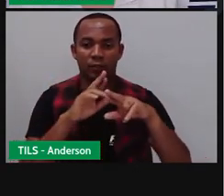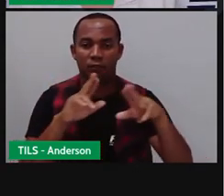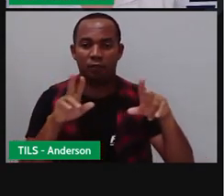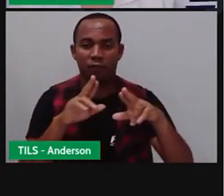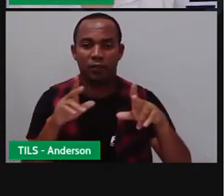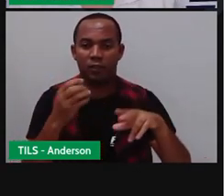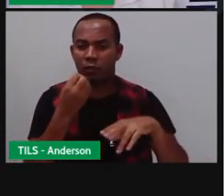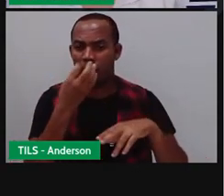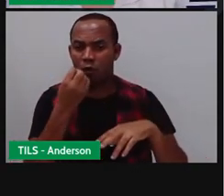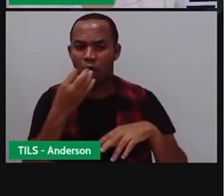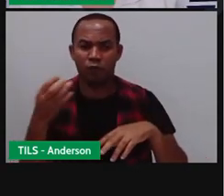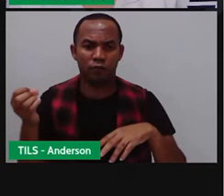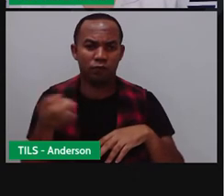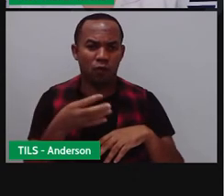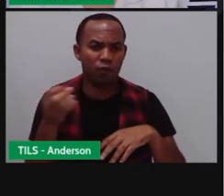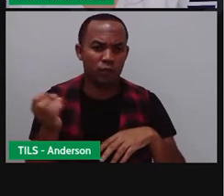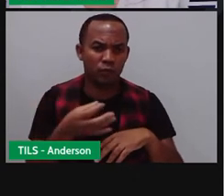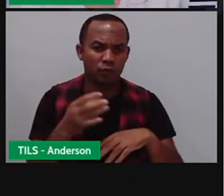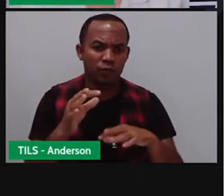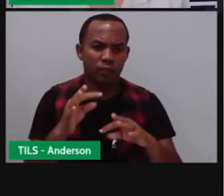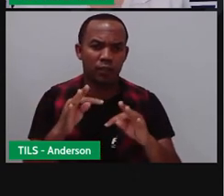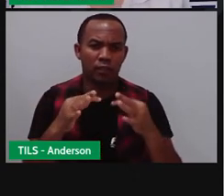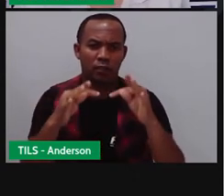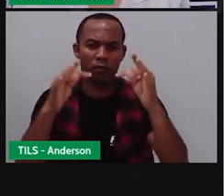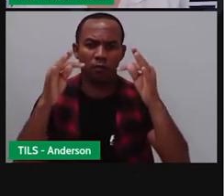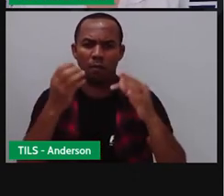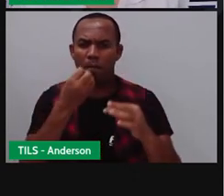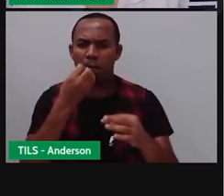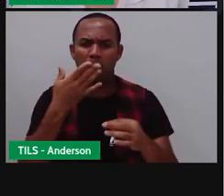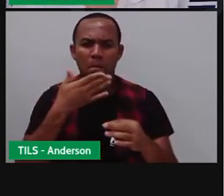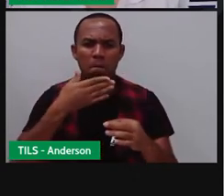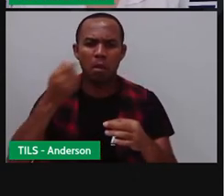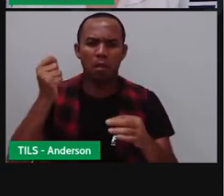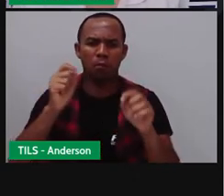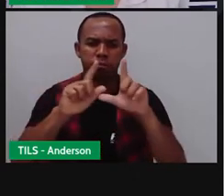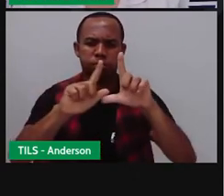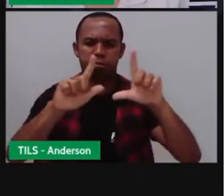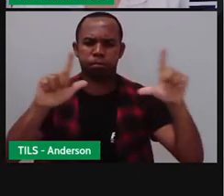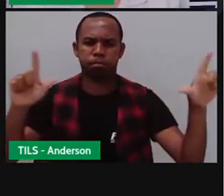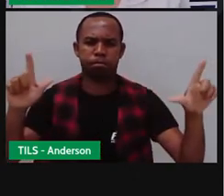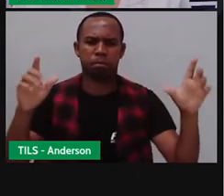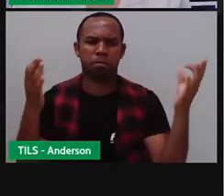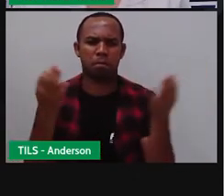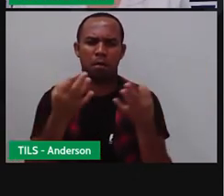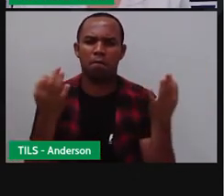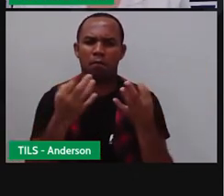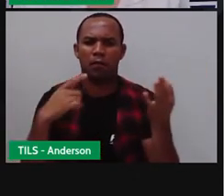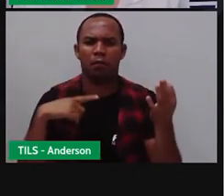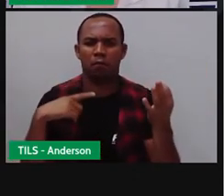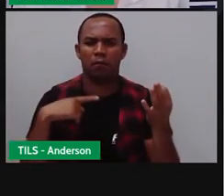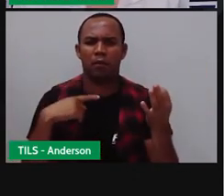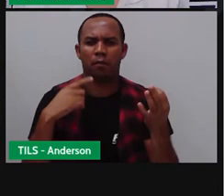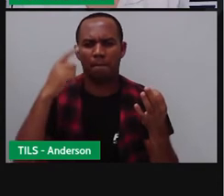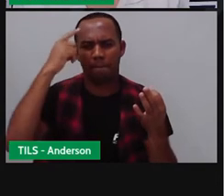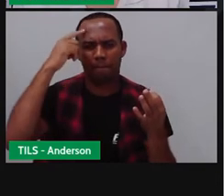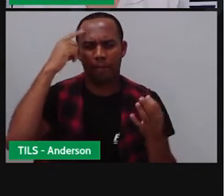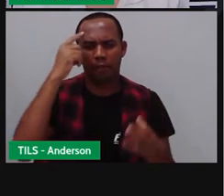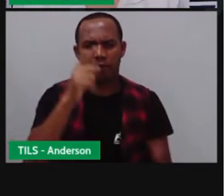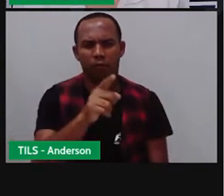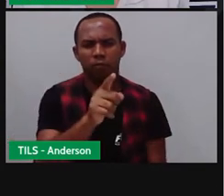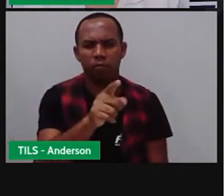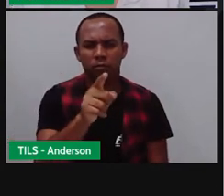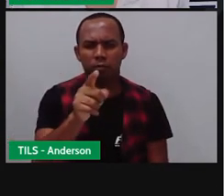de novas tecnologias. Transmitindo imagens e sons em ótima qualidade. Então se a gente for parar aqui nessa